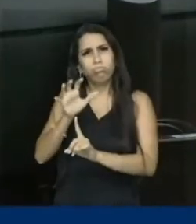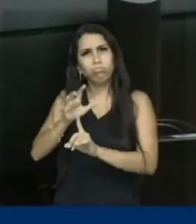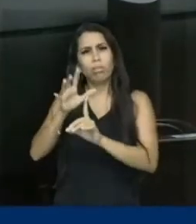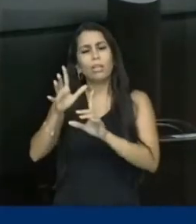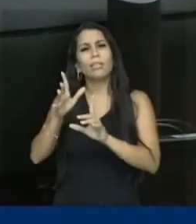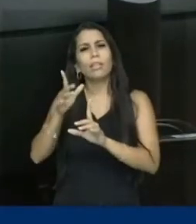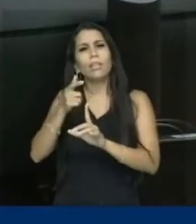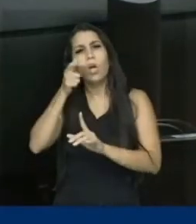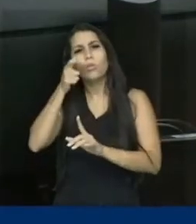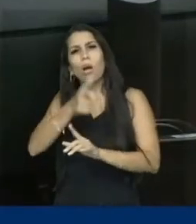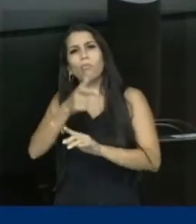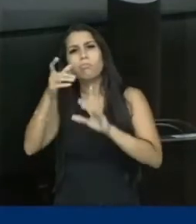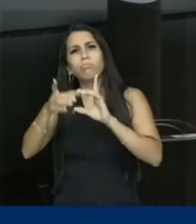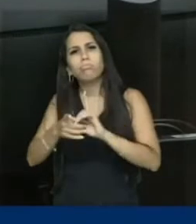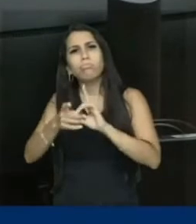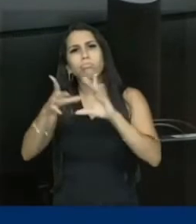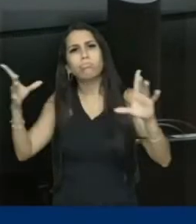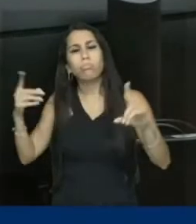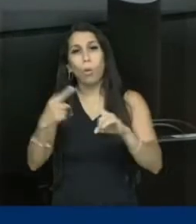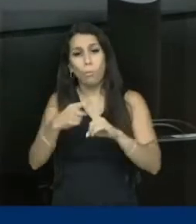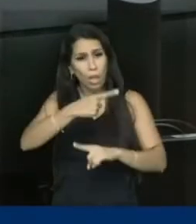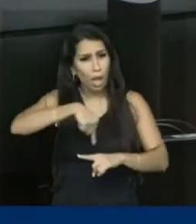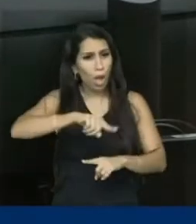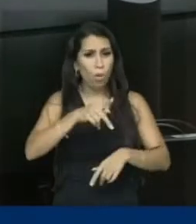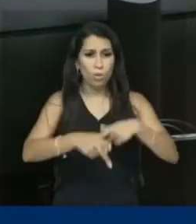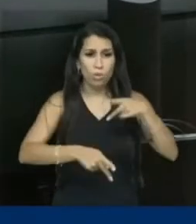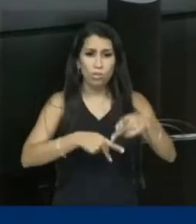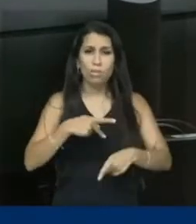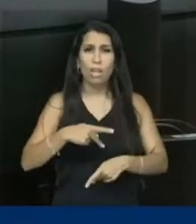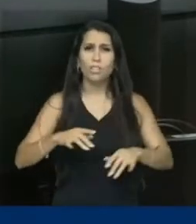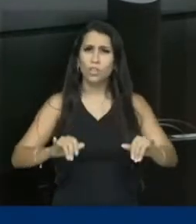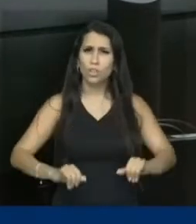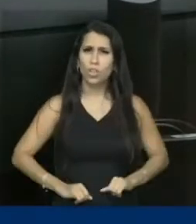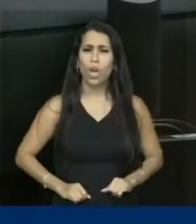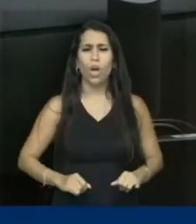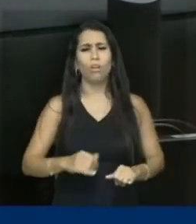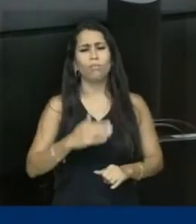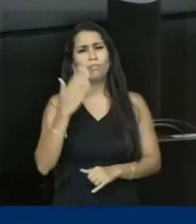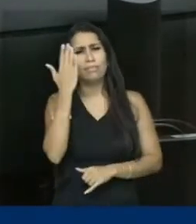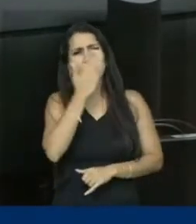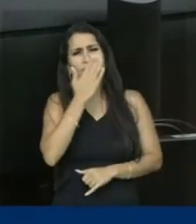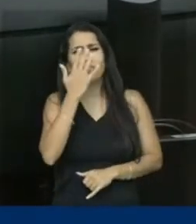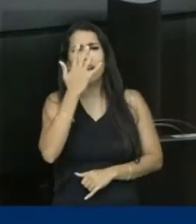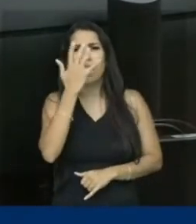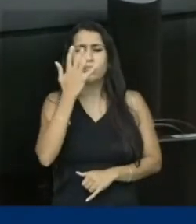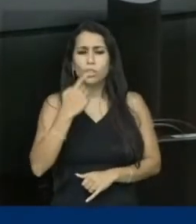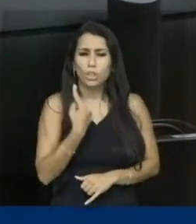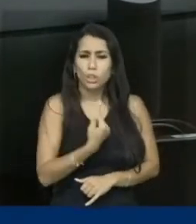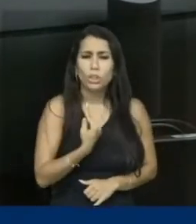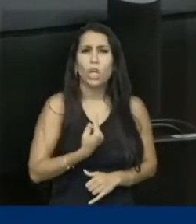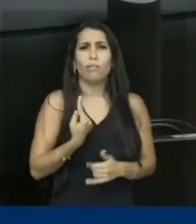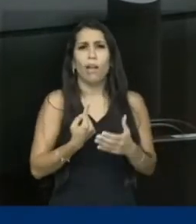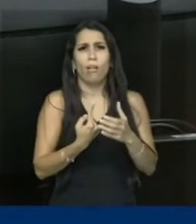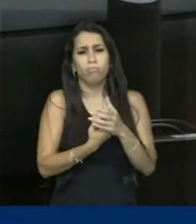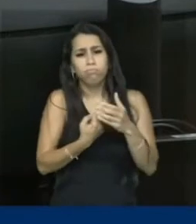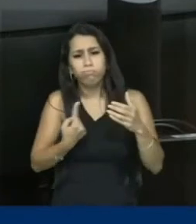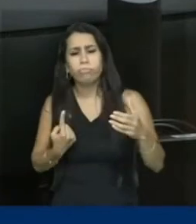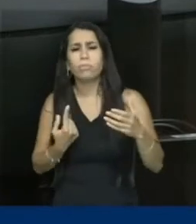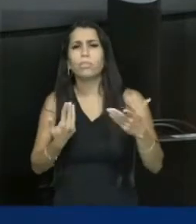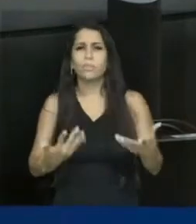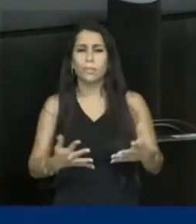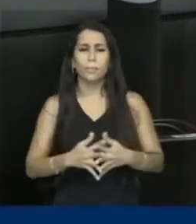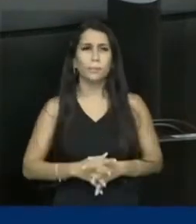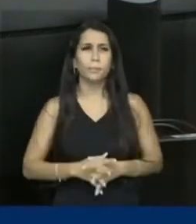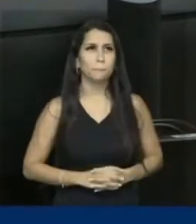atos, enfim, pela invisibilização, pela omissão, de várias formas, alimentada no correr da